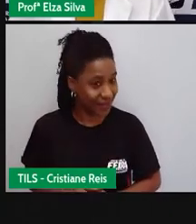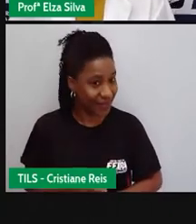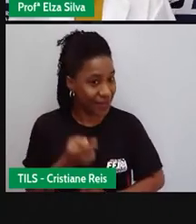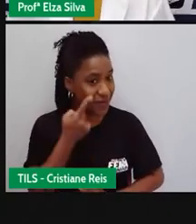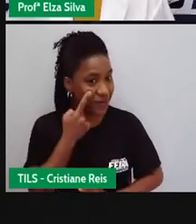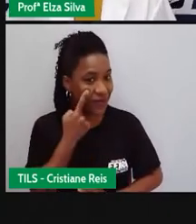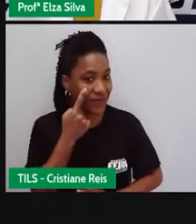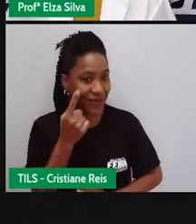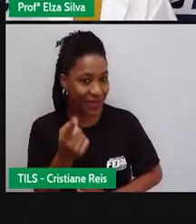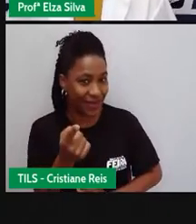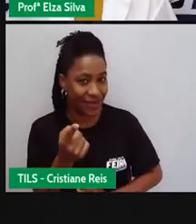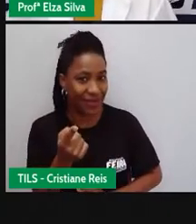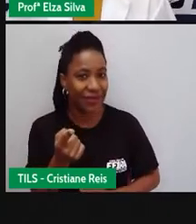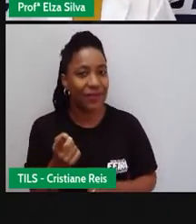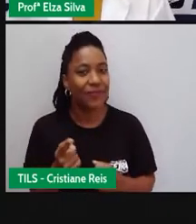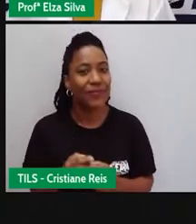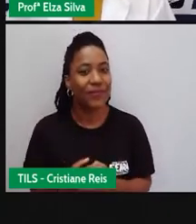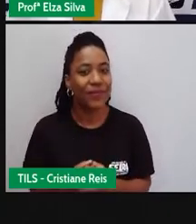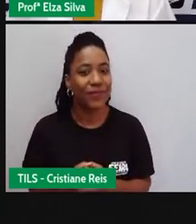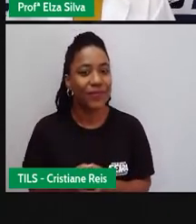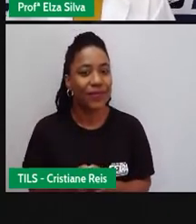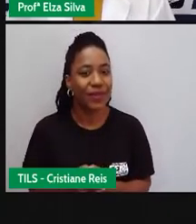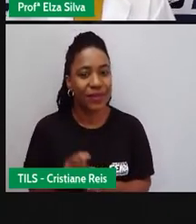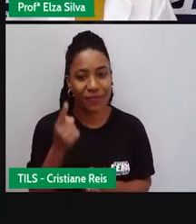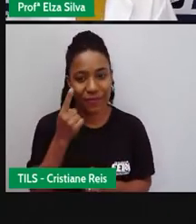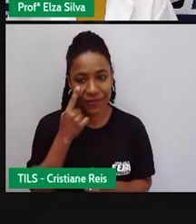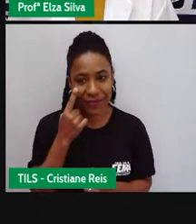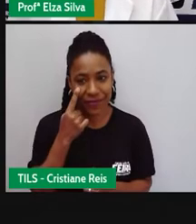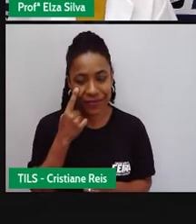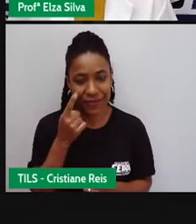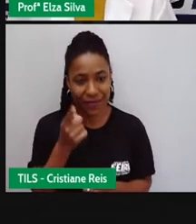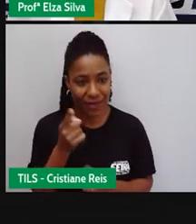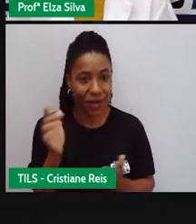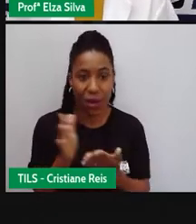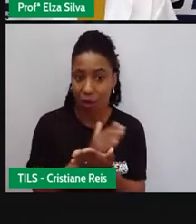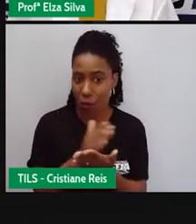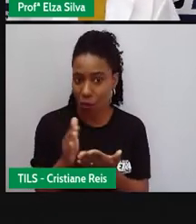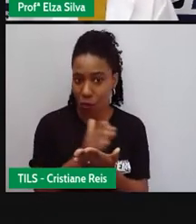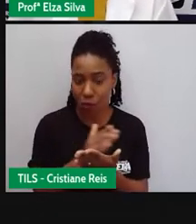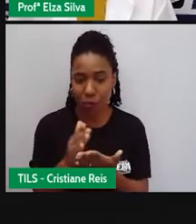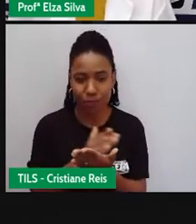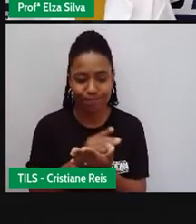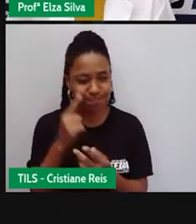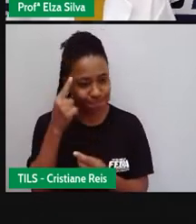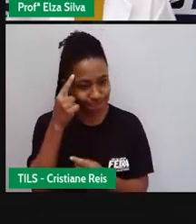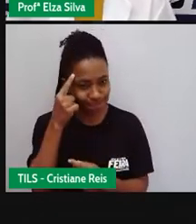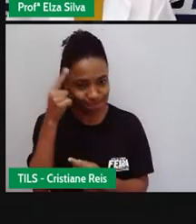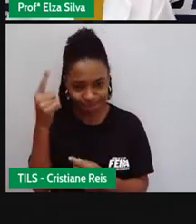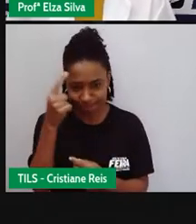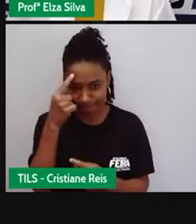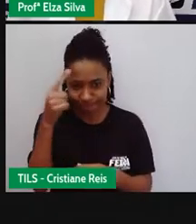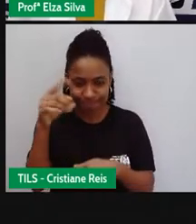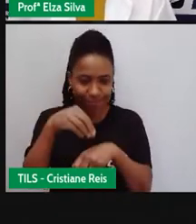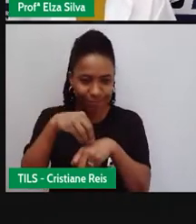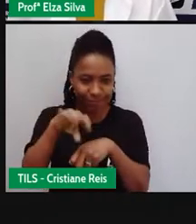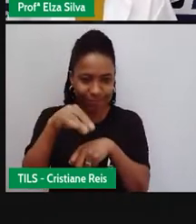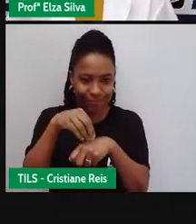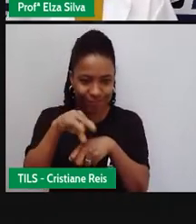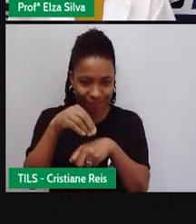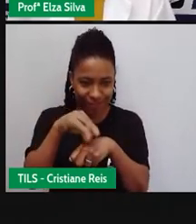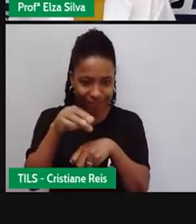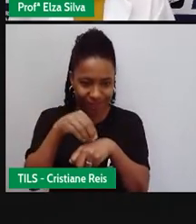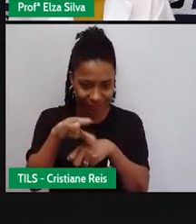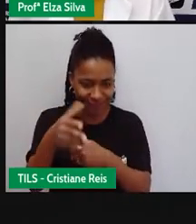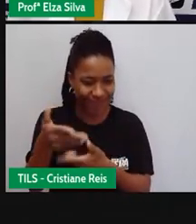primeiro compartilhar algumas ideias sobre alguns filmes que já estiveram